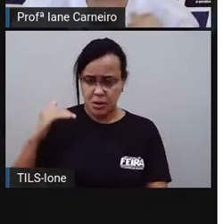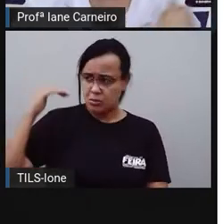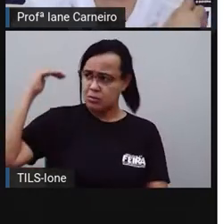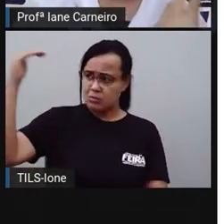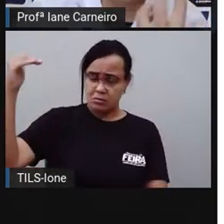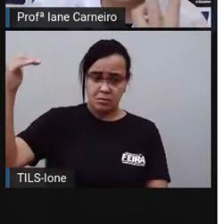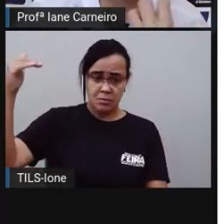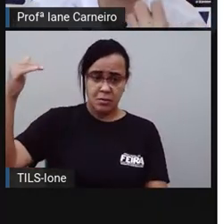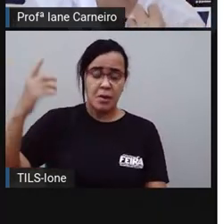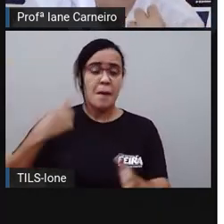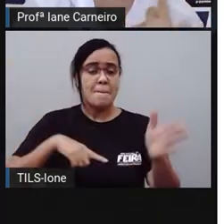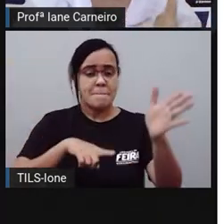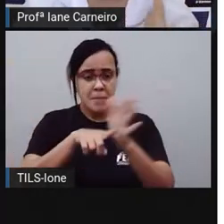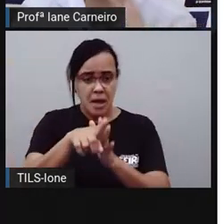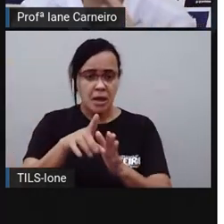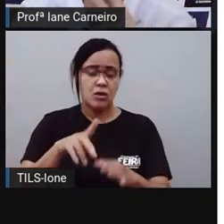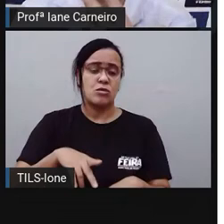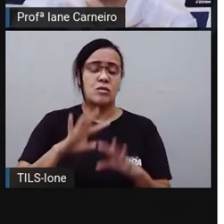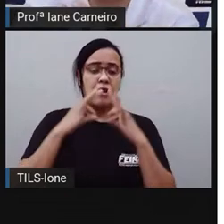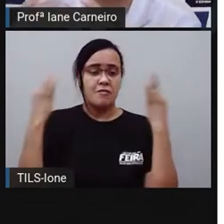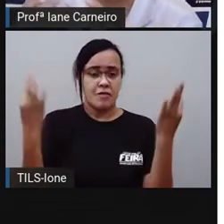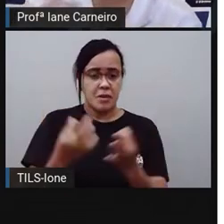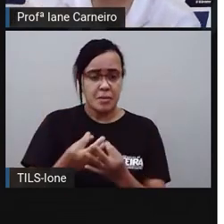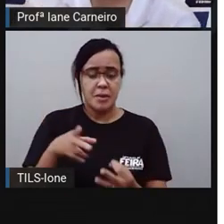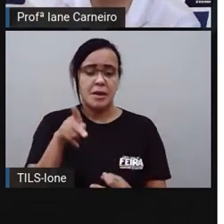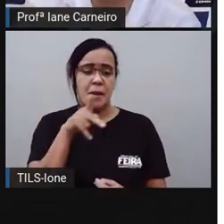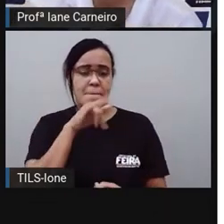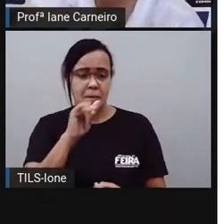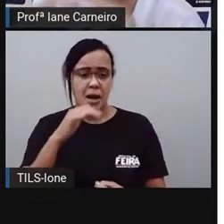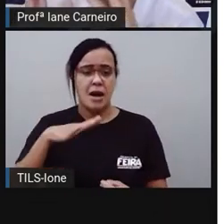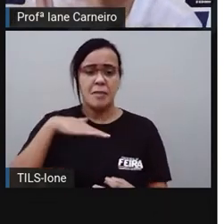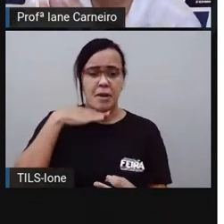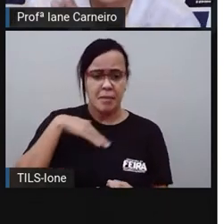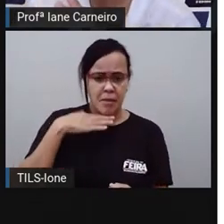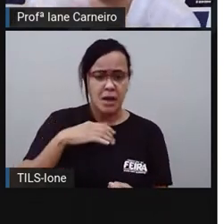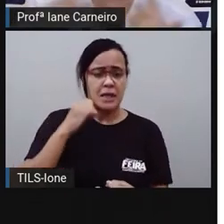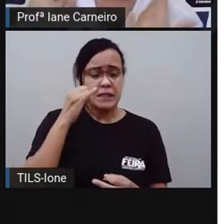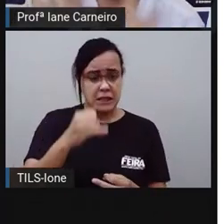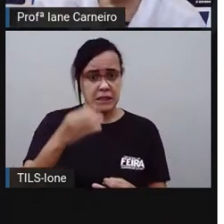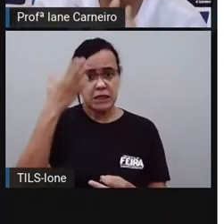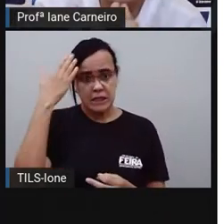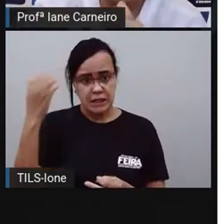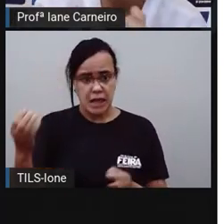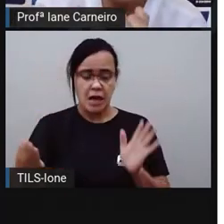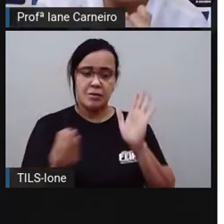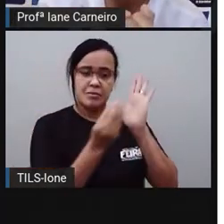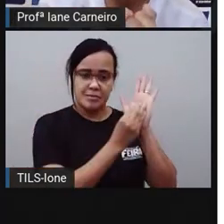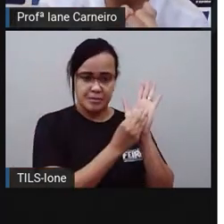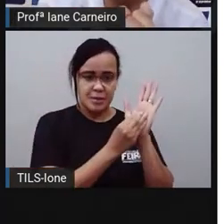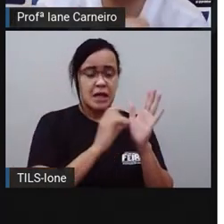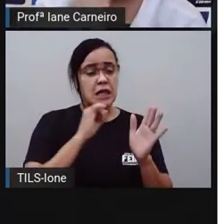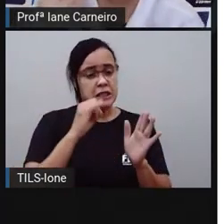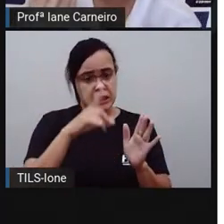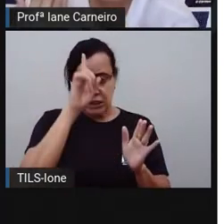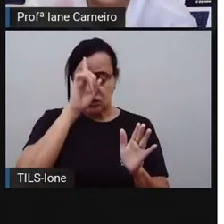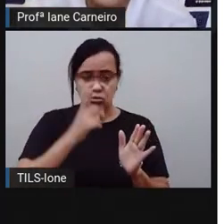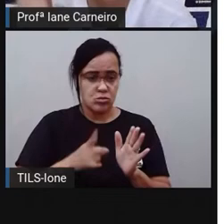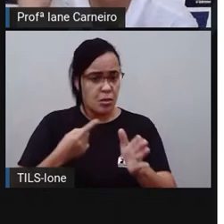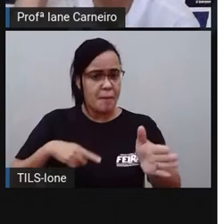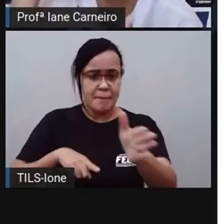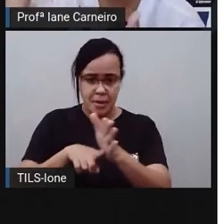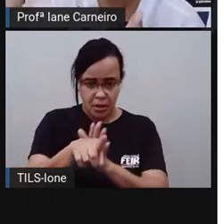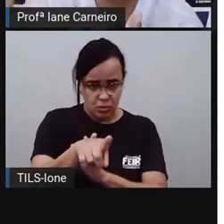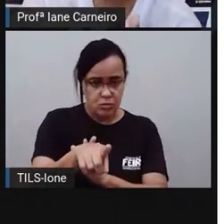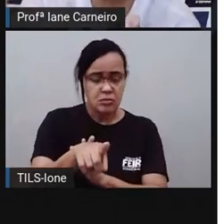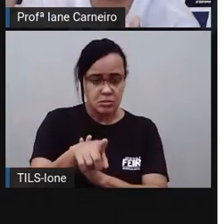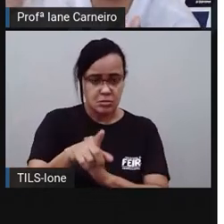mãe, ao seu pai. Se você já sabe qual é a sua altura. Se você não sabe, pergunta a eles qual é a sua altura. Se você já sabe,